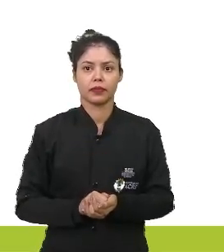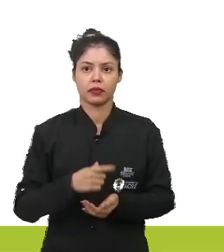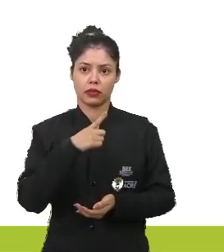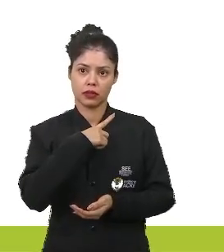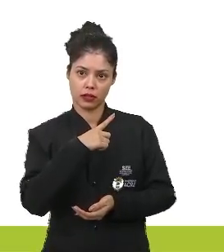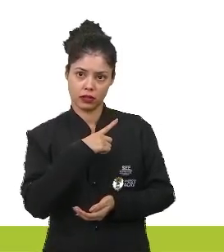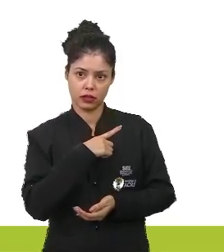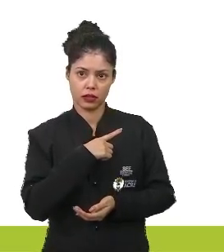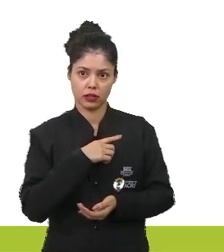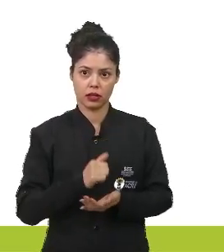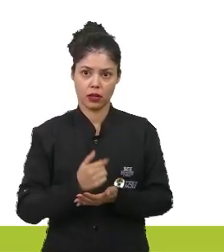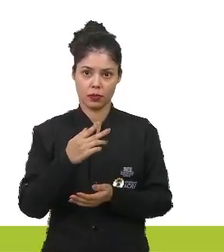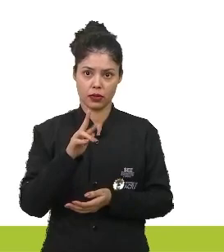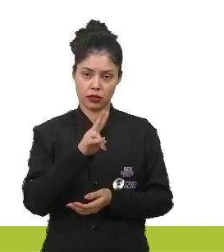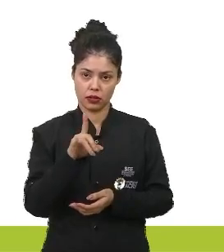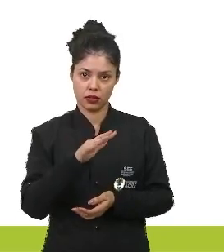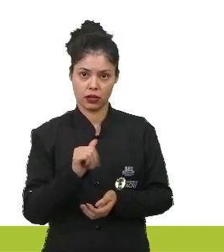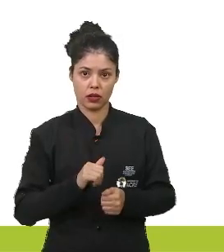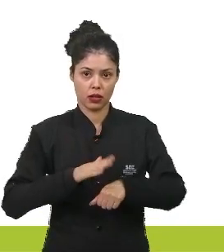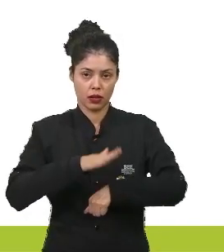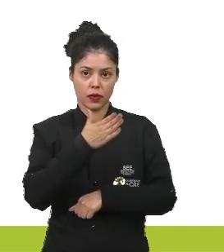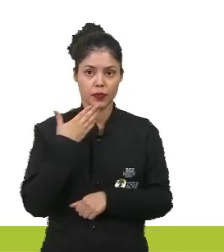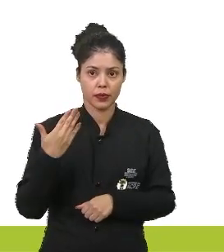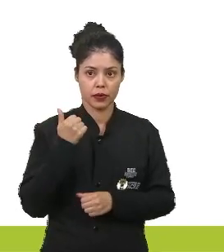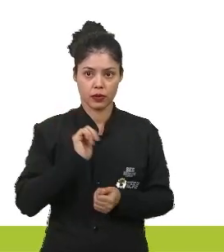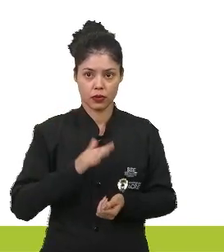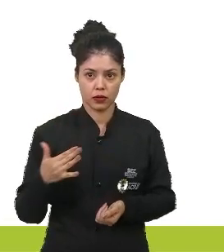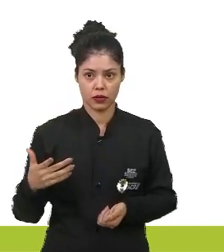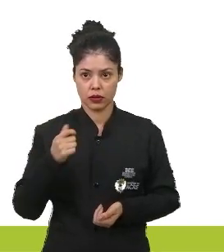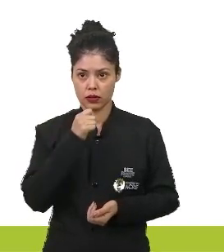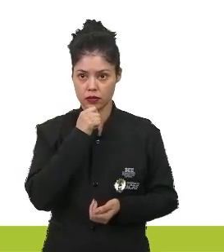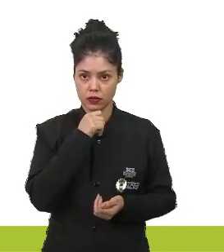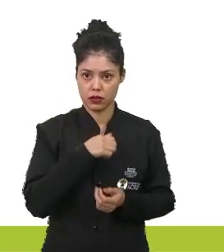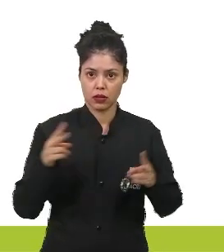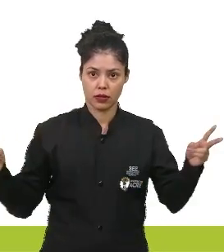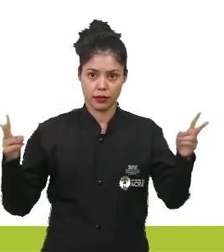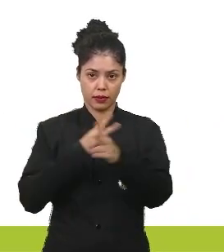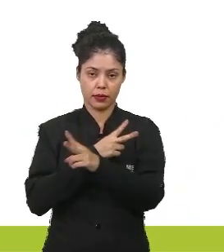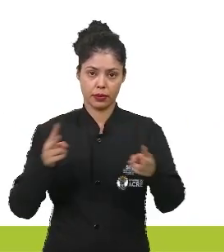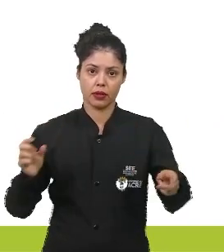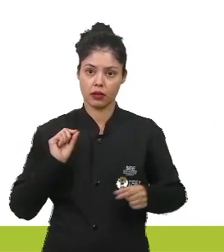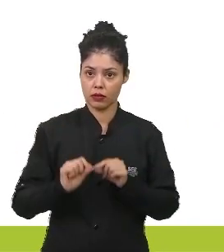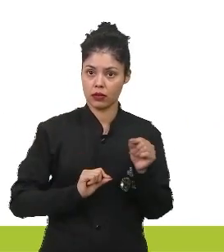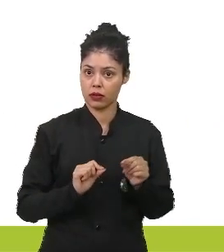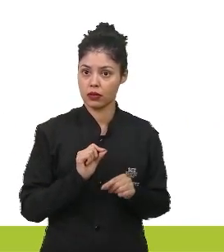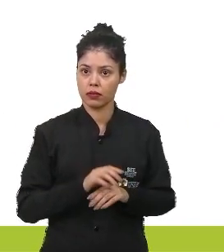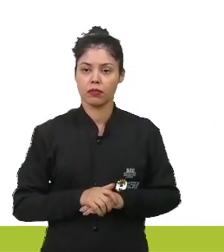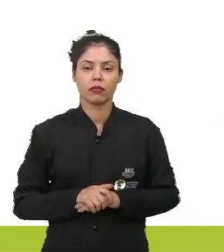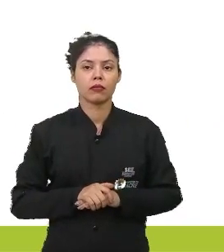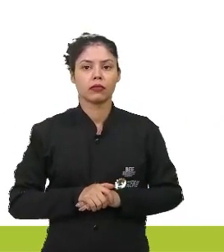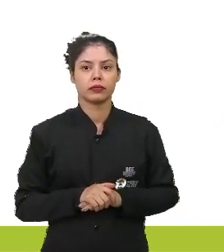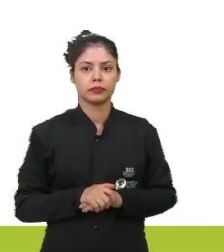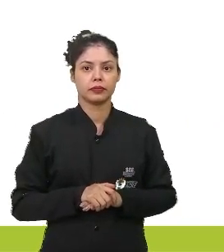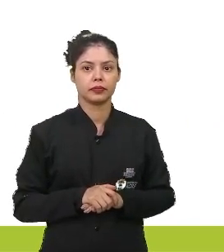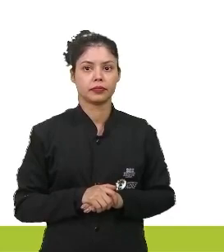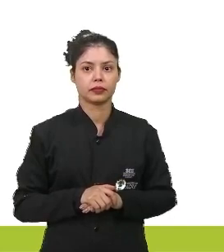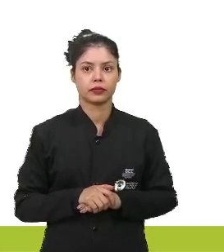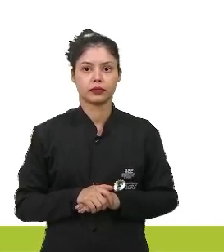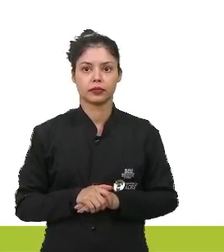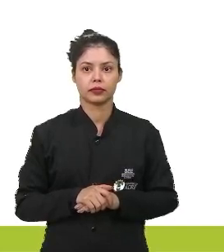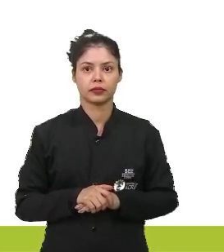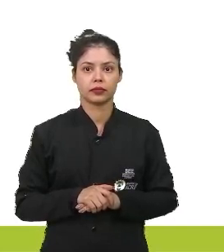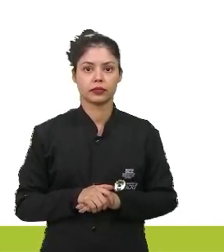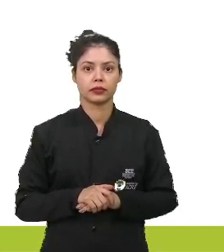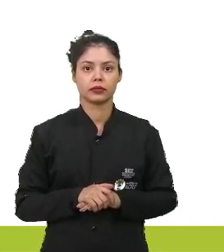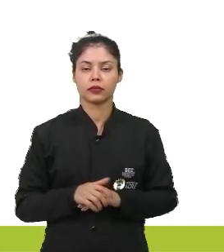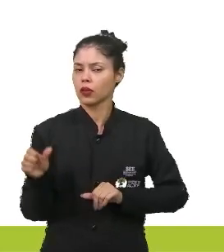em polinização mais eficiente, quando esta depende do vento, é o... Estratégia evolutiva